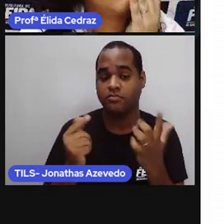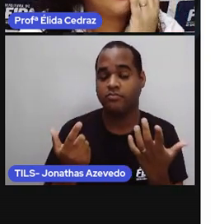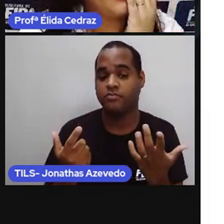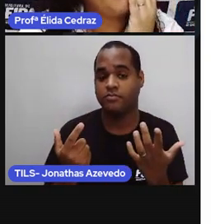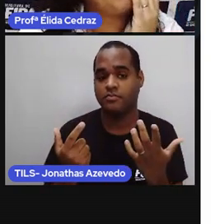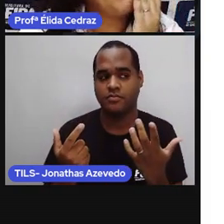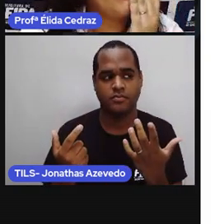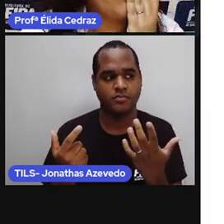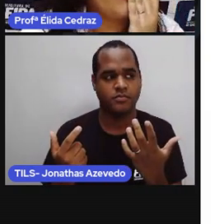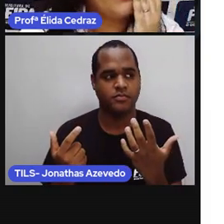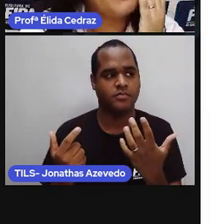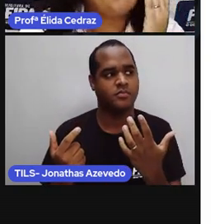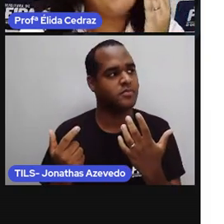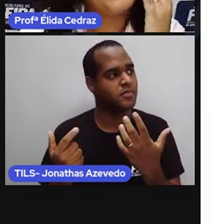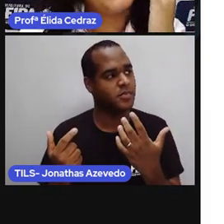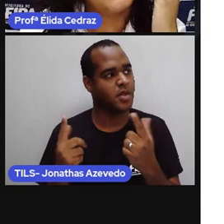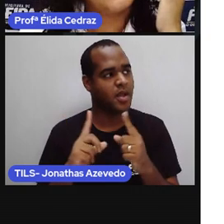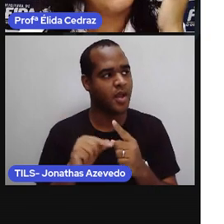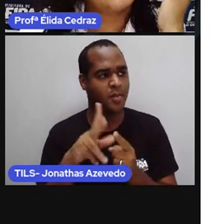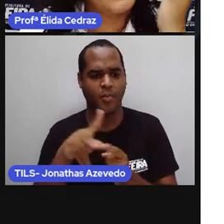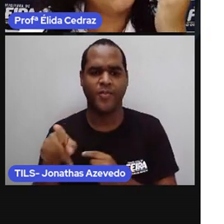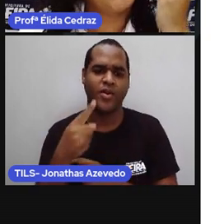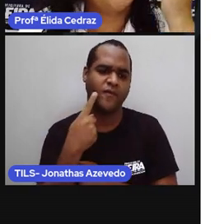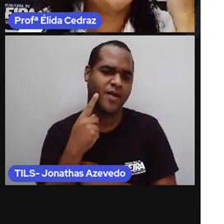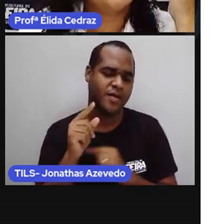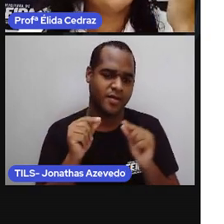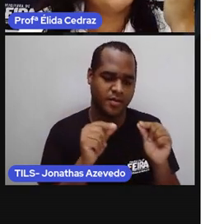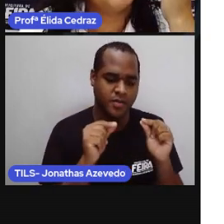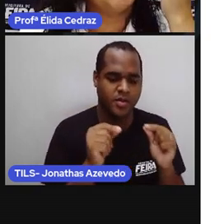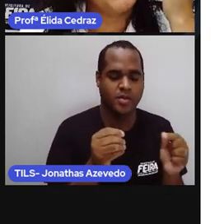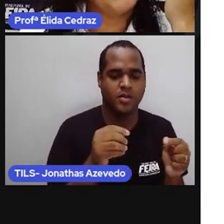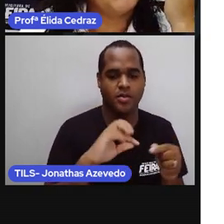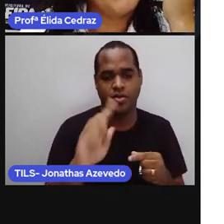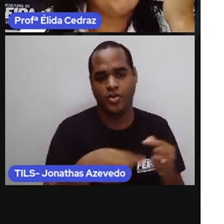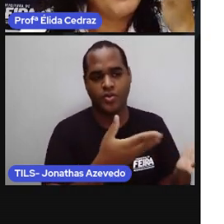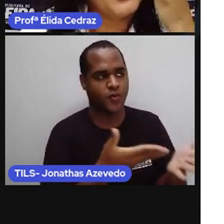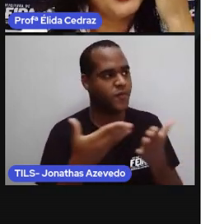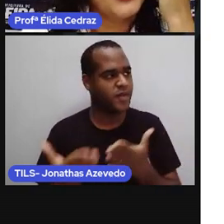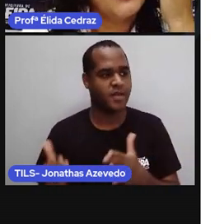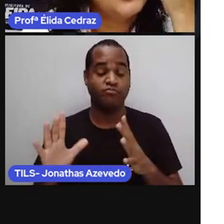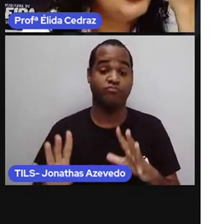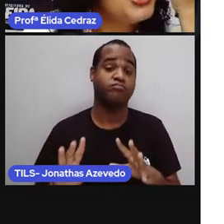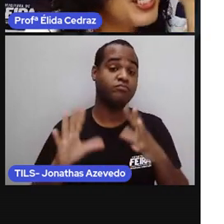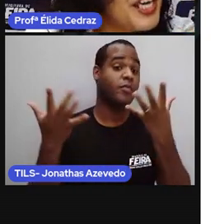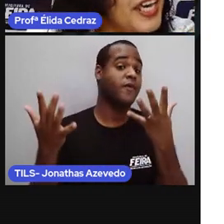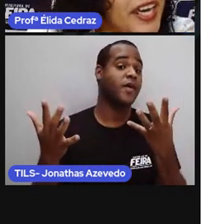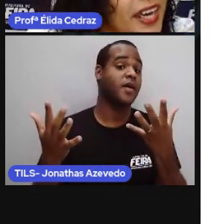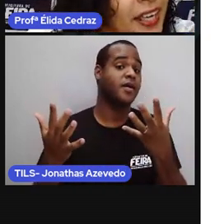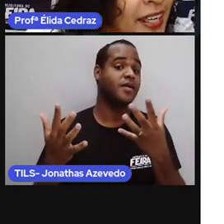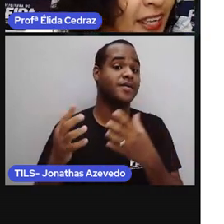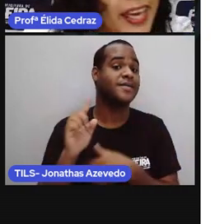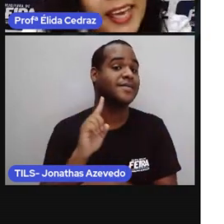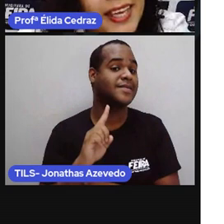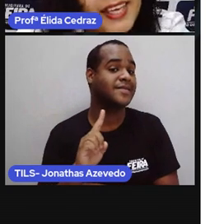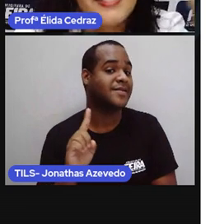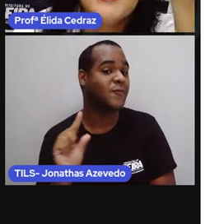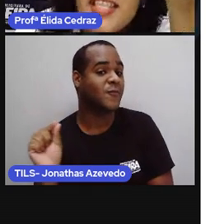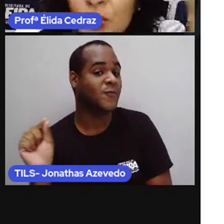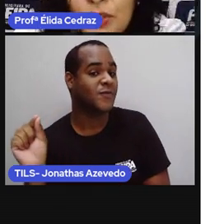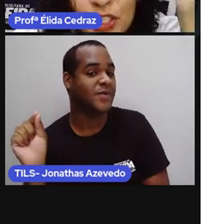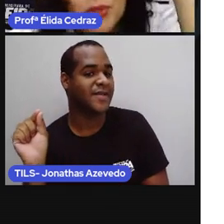a pró é porque está convidando para uma festa de que